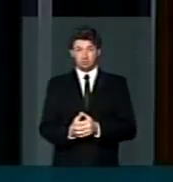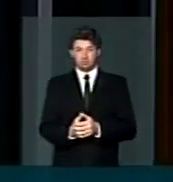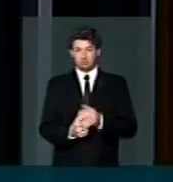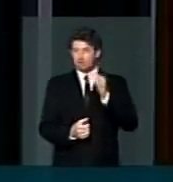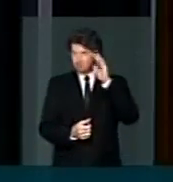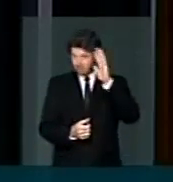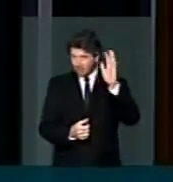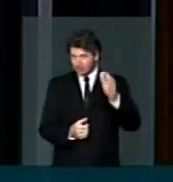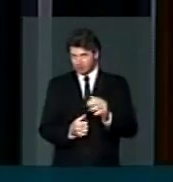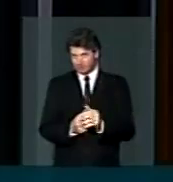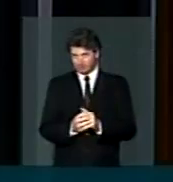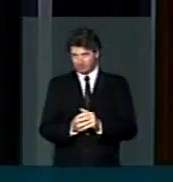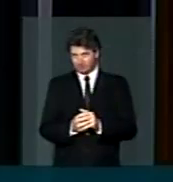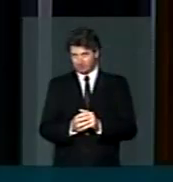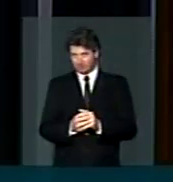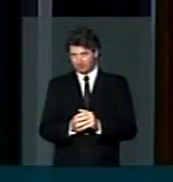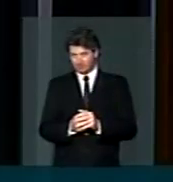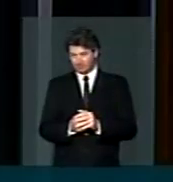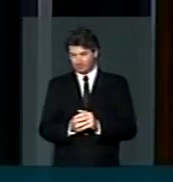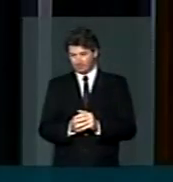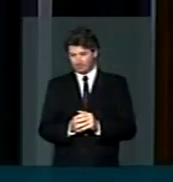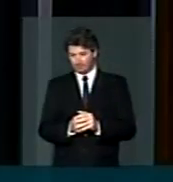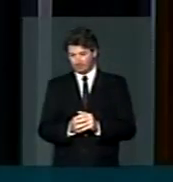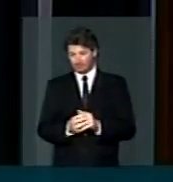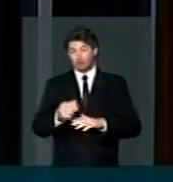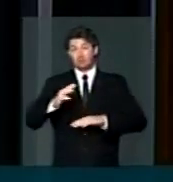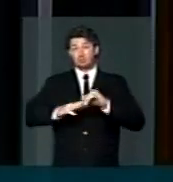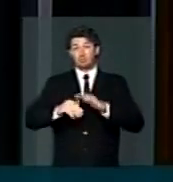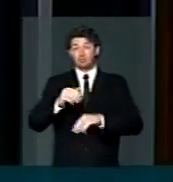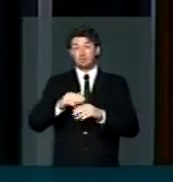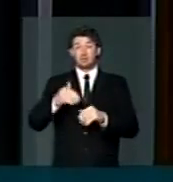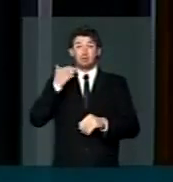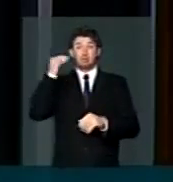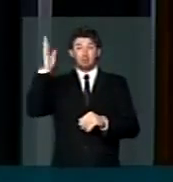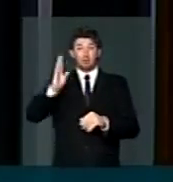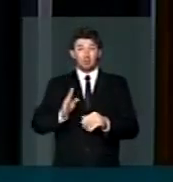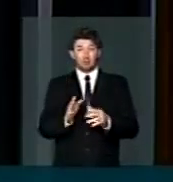Imagina o que é o quadro do Banco do Brasil.